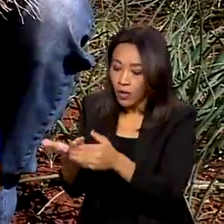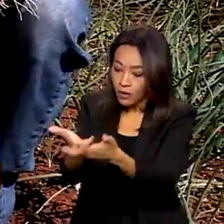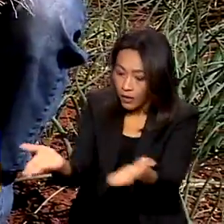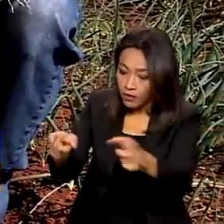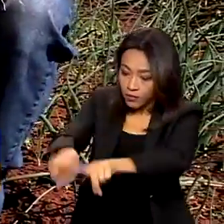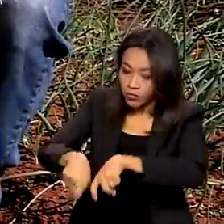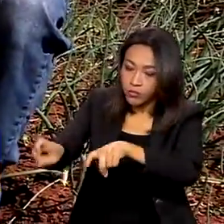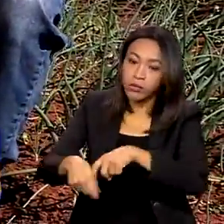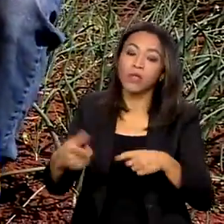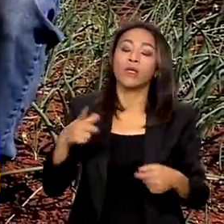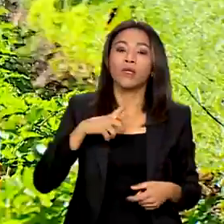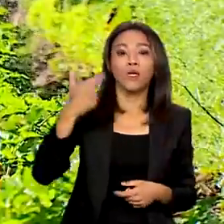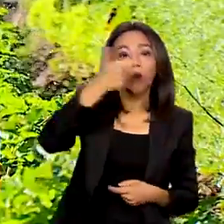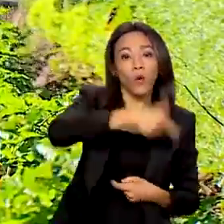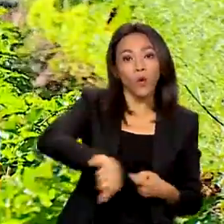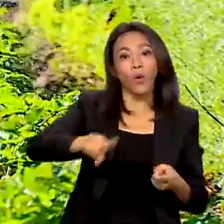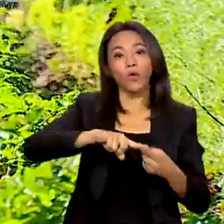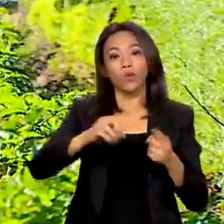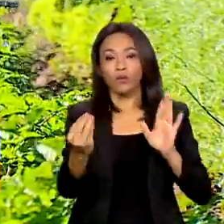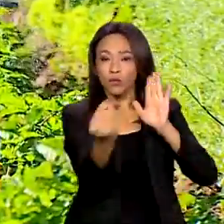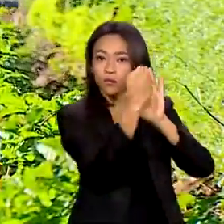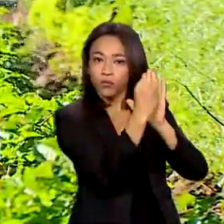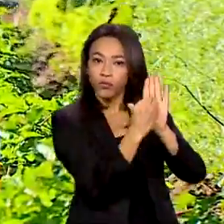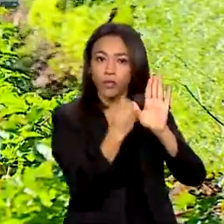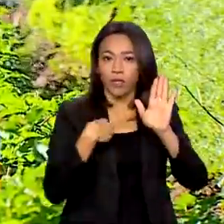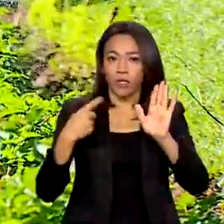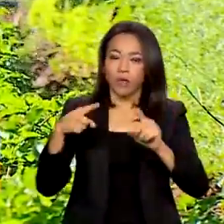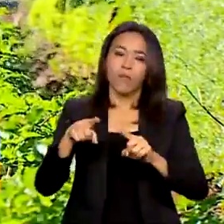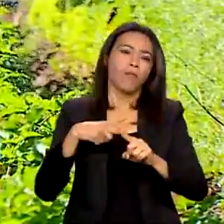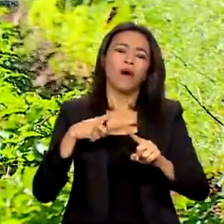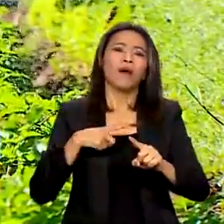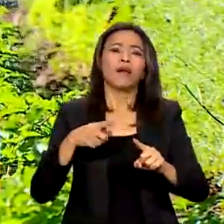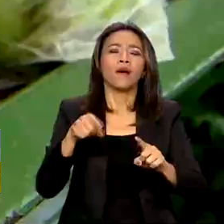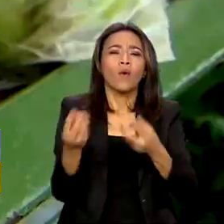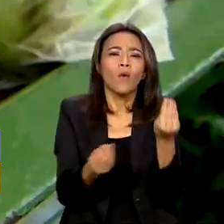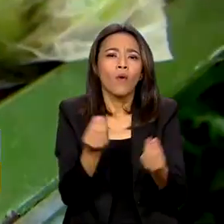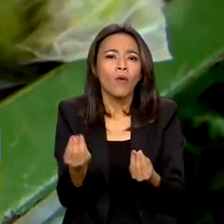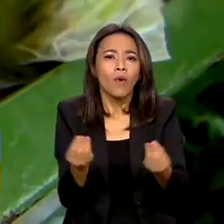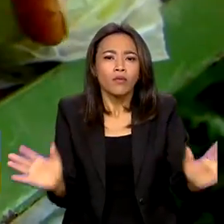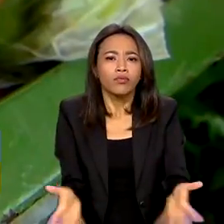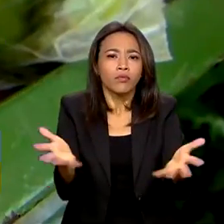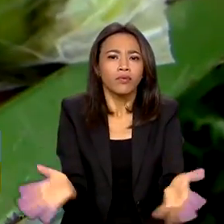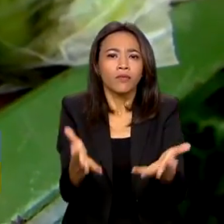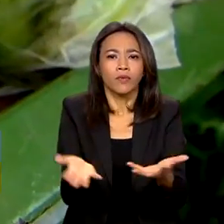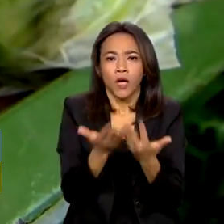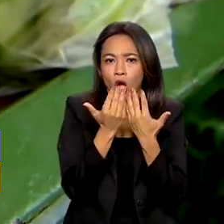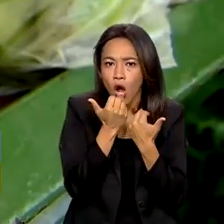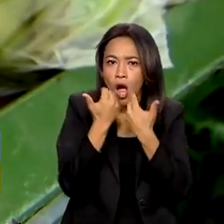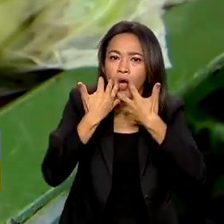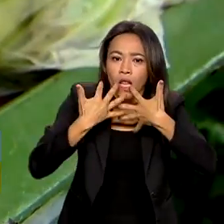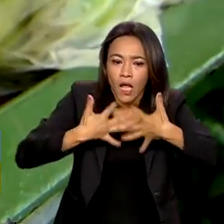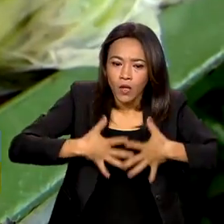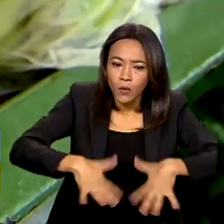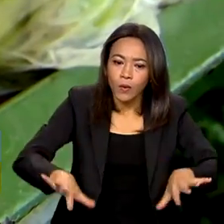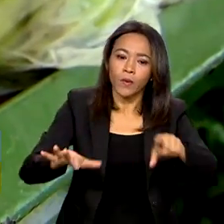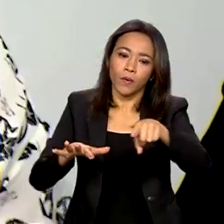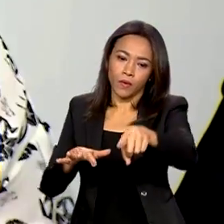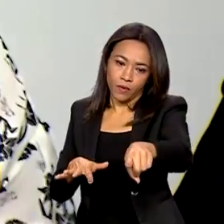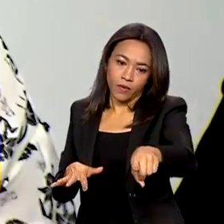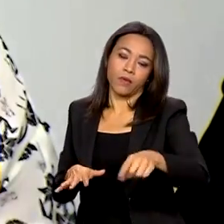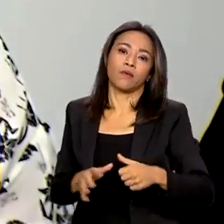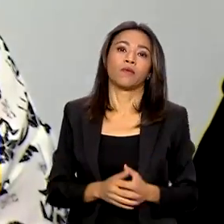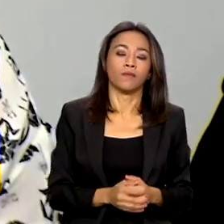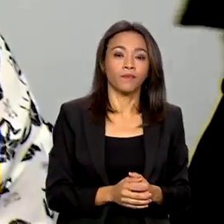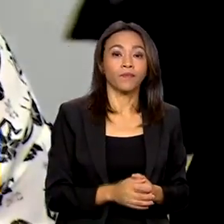estão previstas, como monitorar os impactos do consumo de alimentos orgânicos e produzidos em pequena escala na saúde dos estudantes.